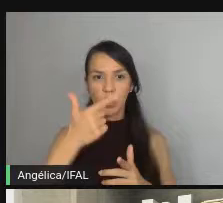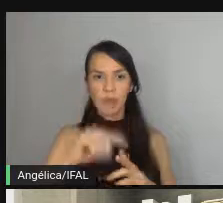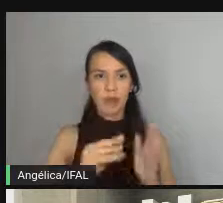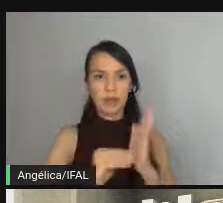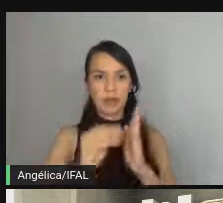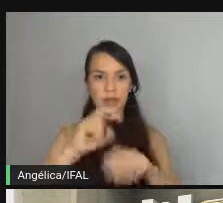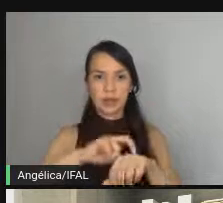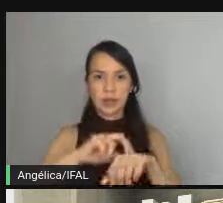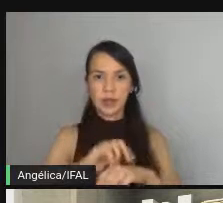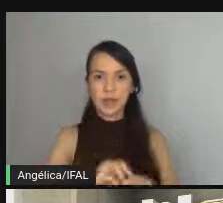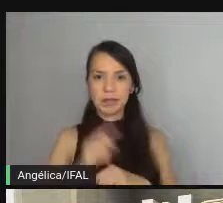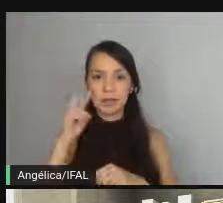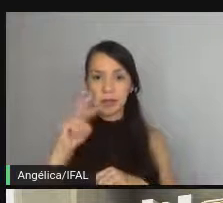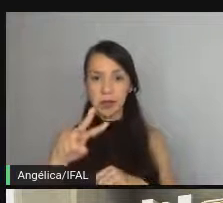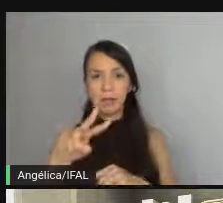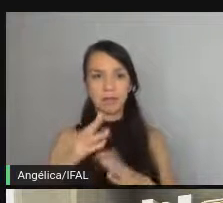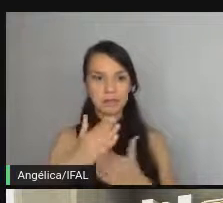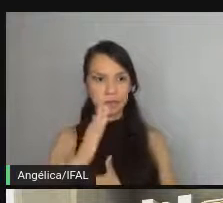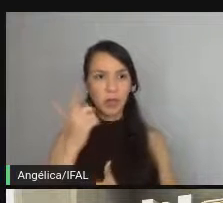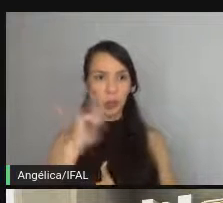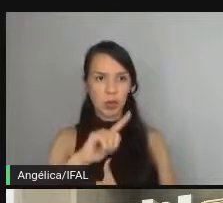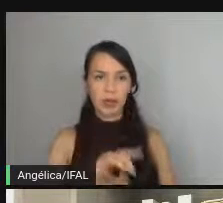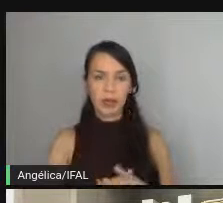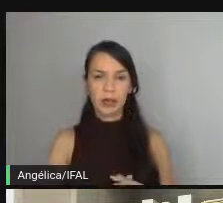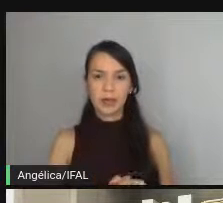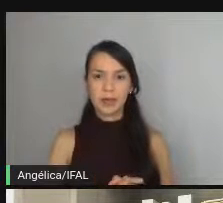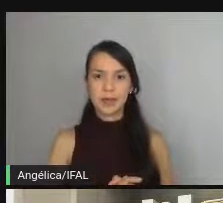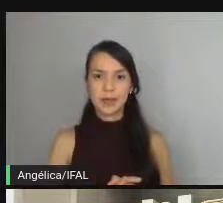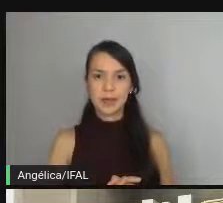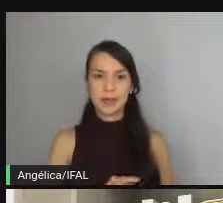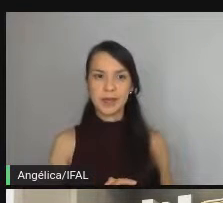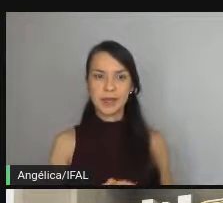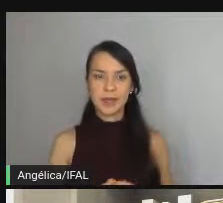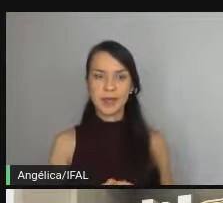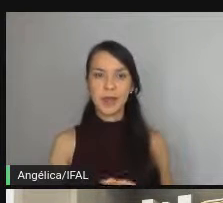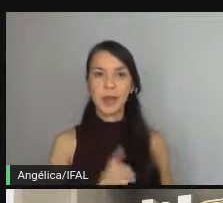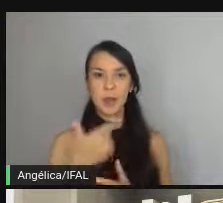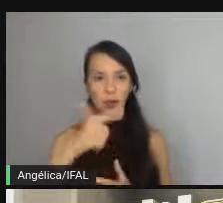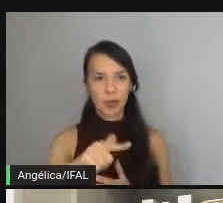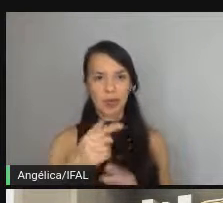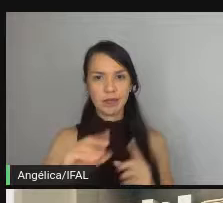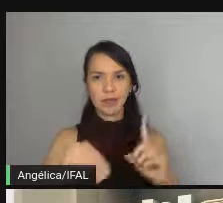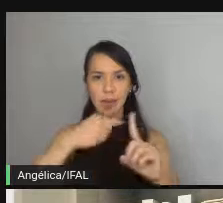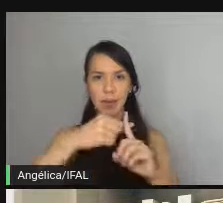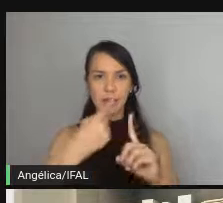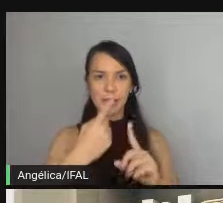e ó passou lindo lindo demais vamos adicionar outro caso